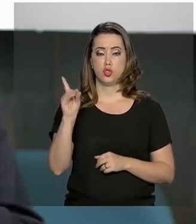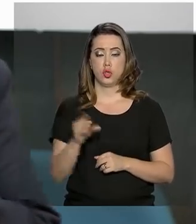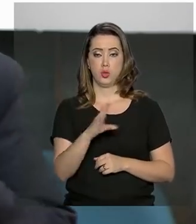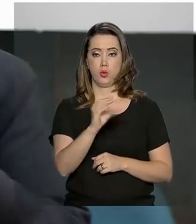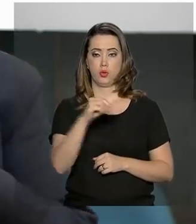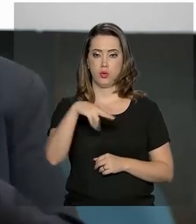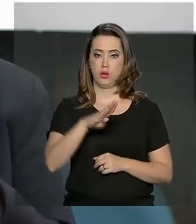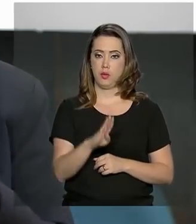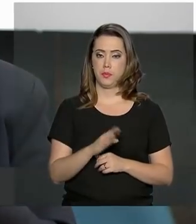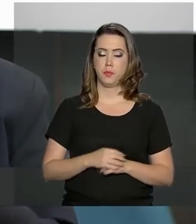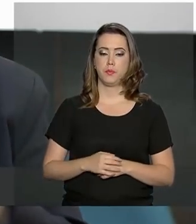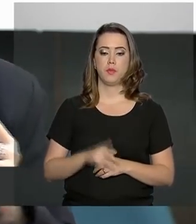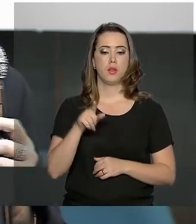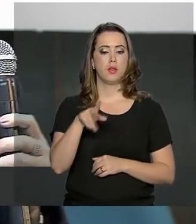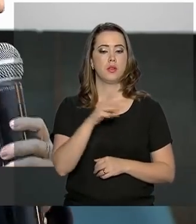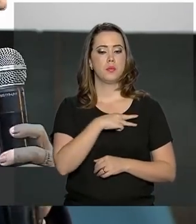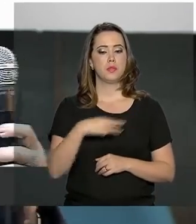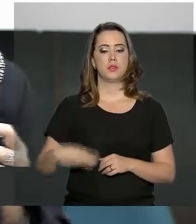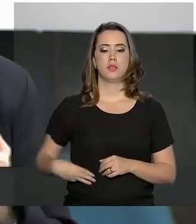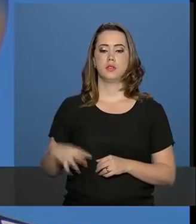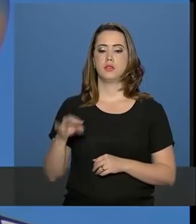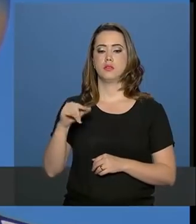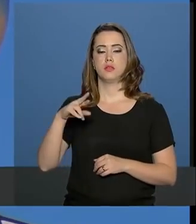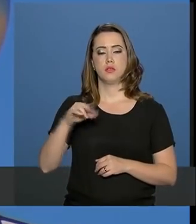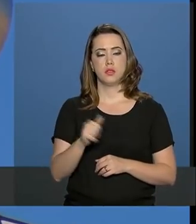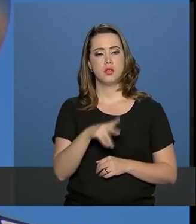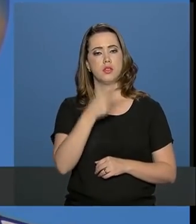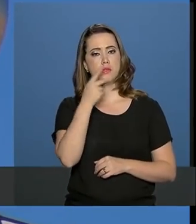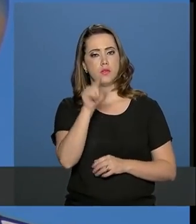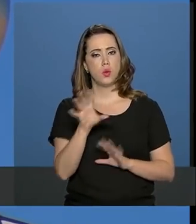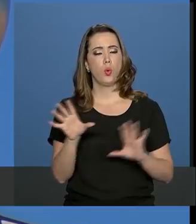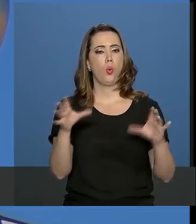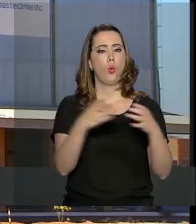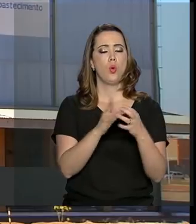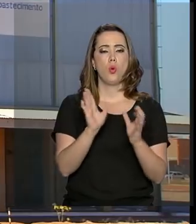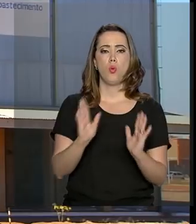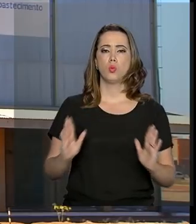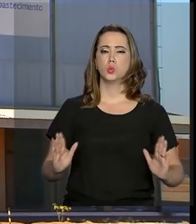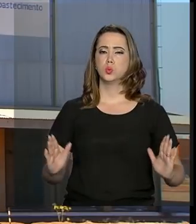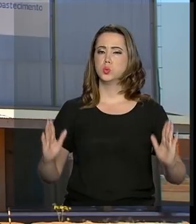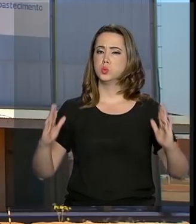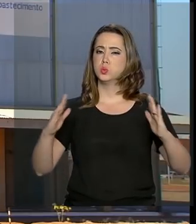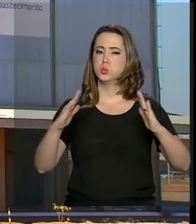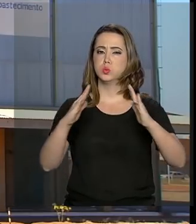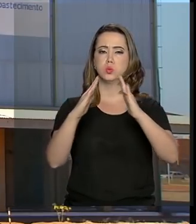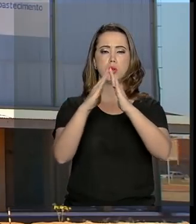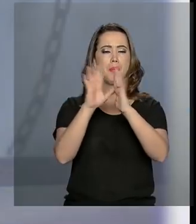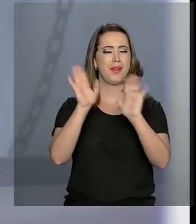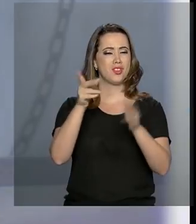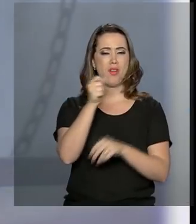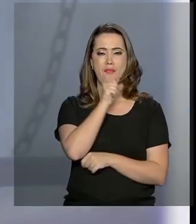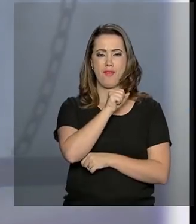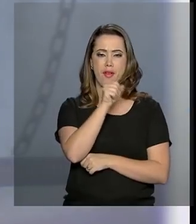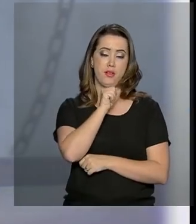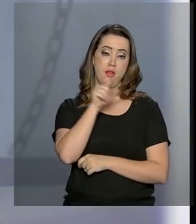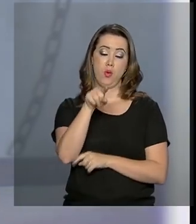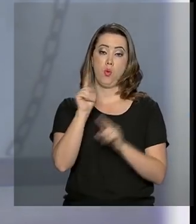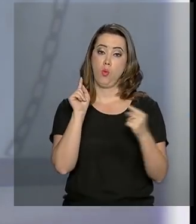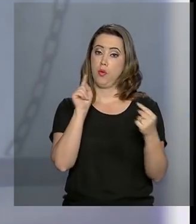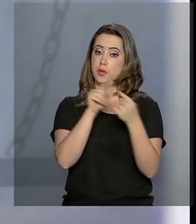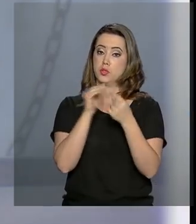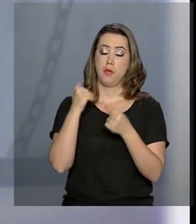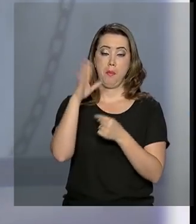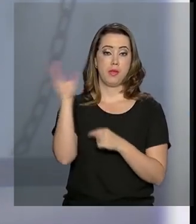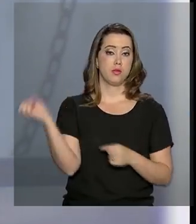Segundo a ministra Tereza Cristina, a Conab tem uma rede de armazenamento que é grande, mas muito antiga. A ideia é trazer